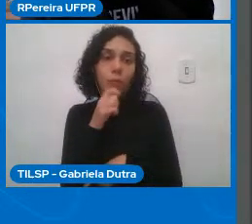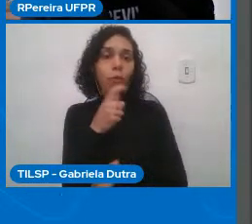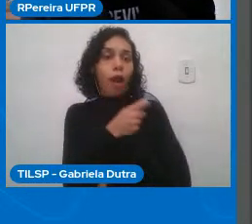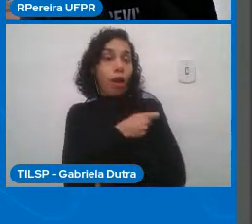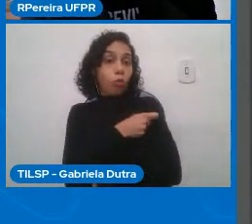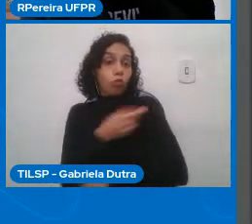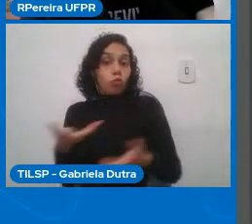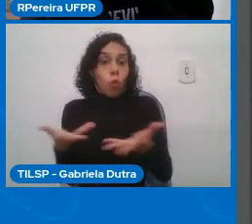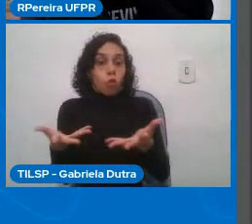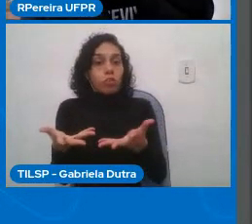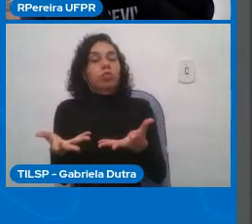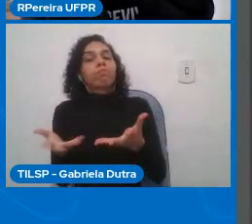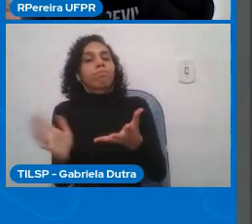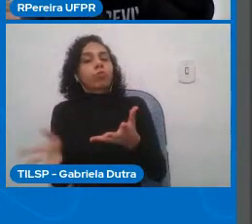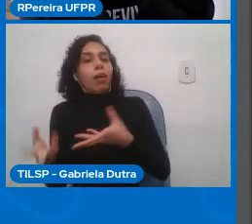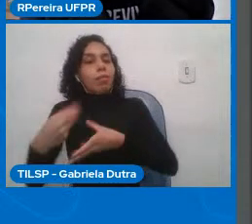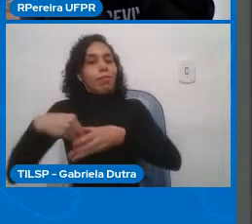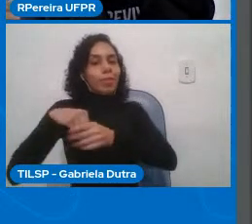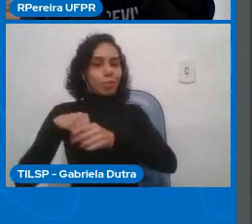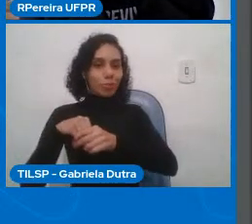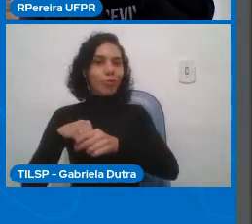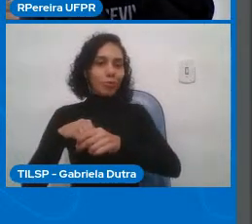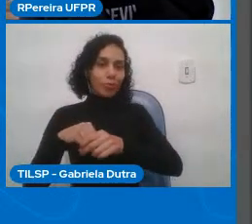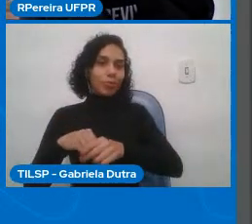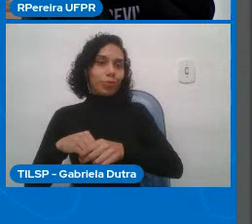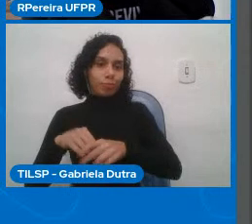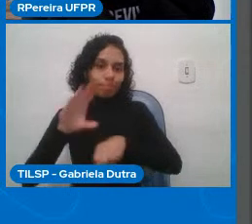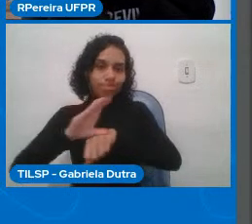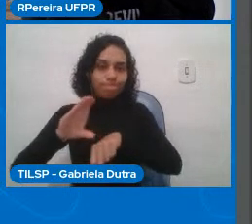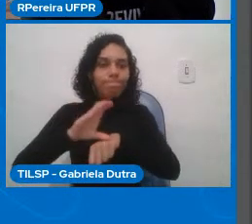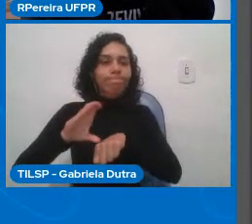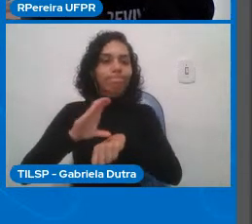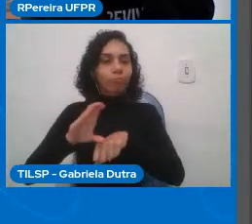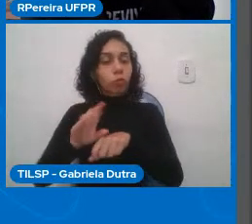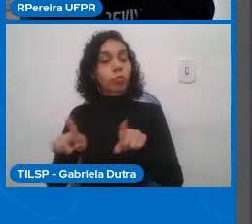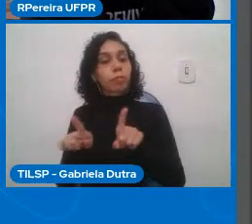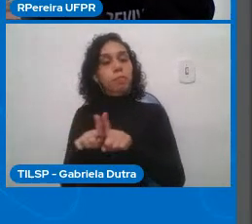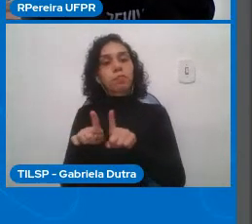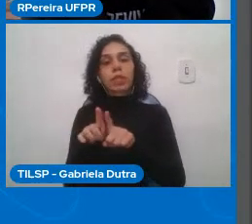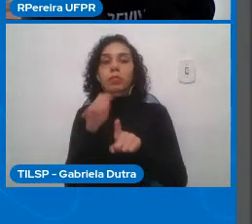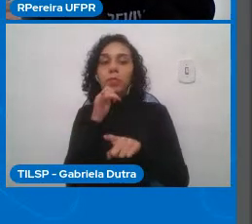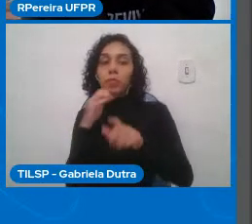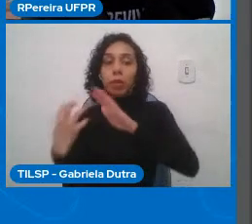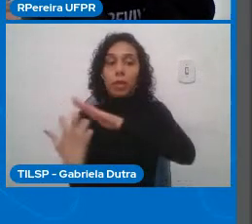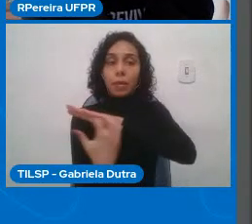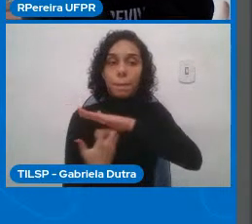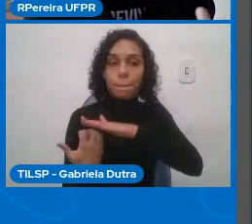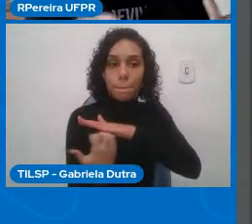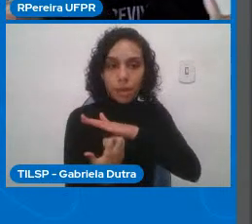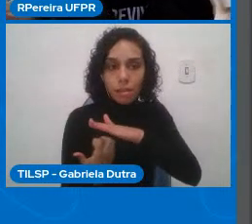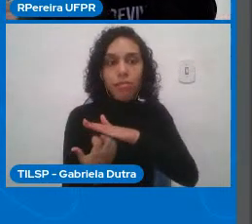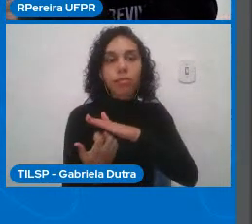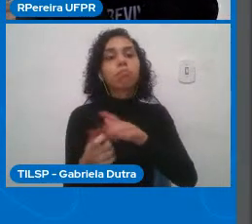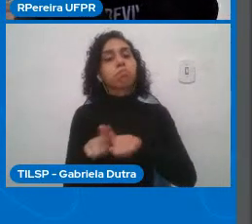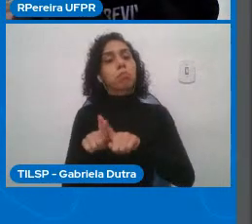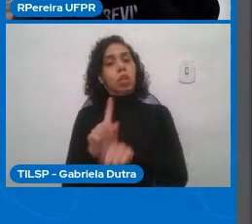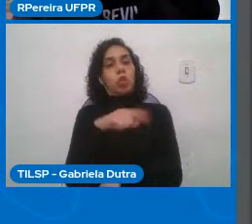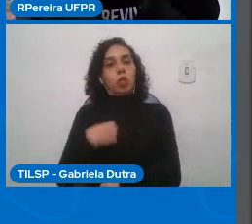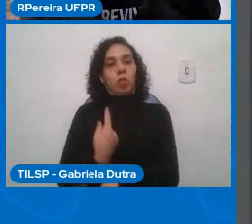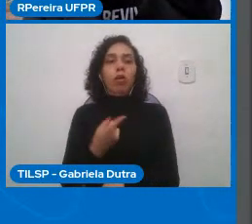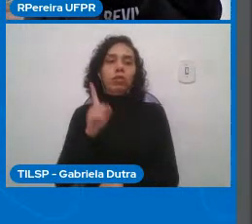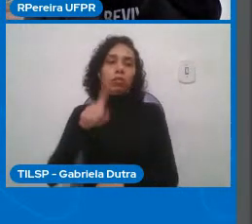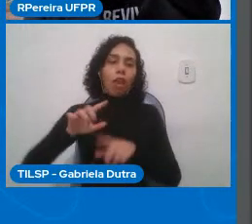computação estudantes no momento a indústria e a nós educadores e organizações nós